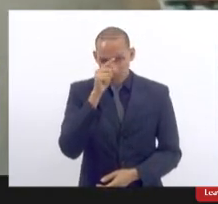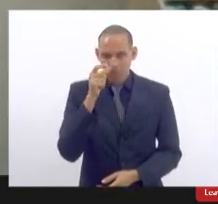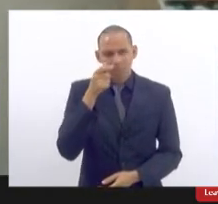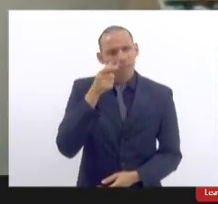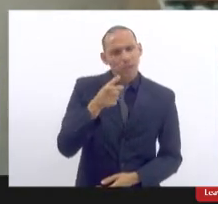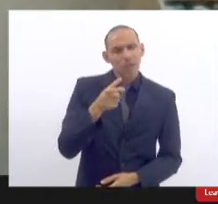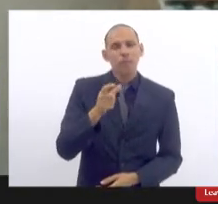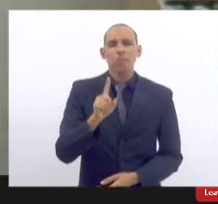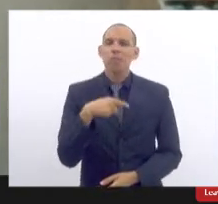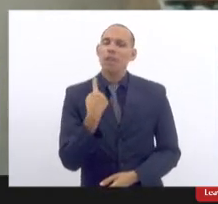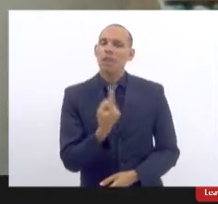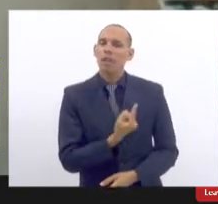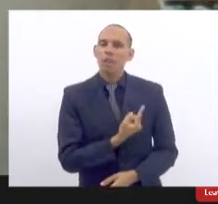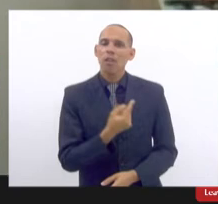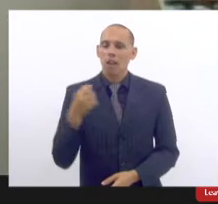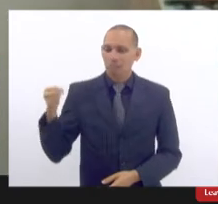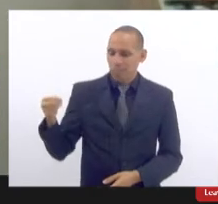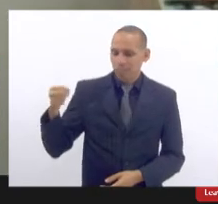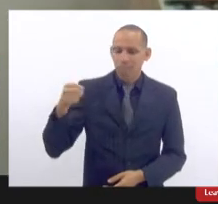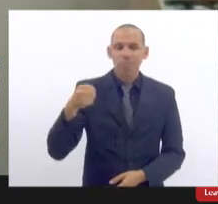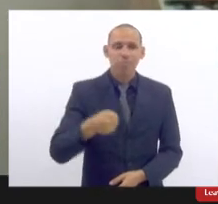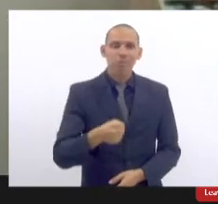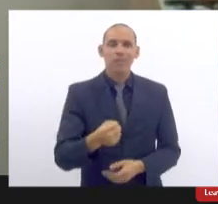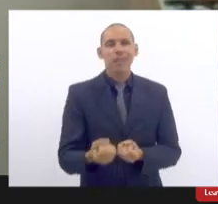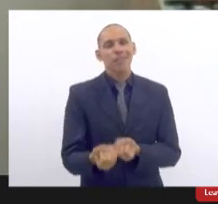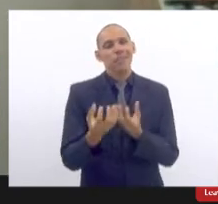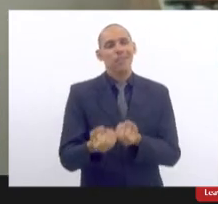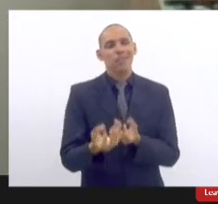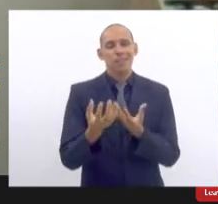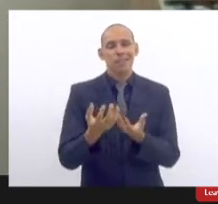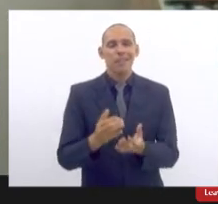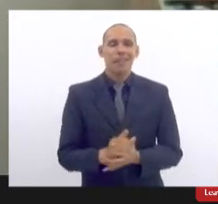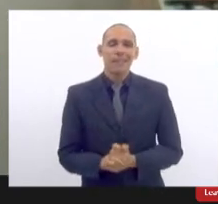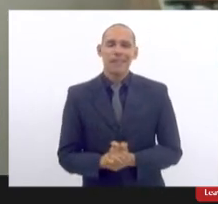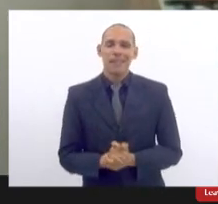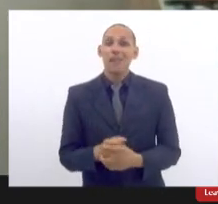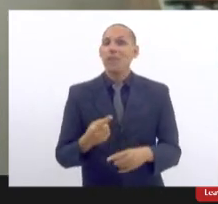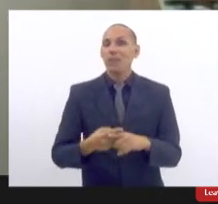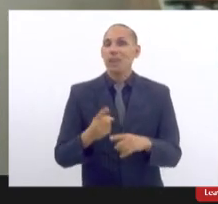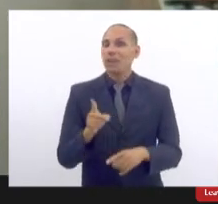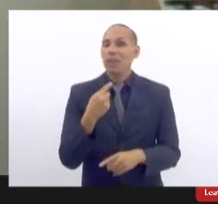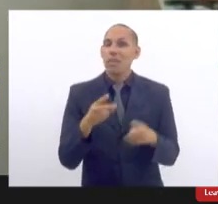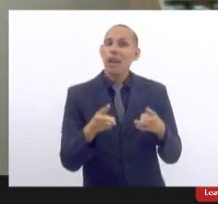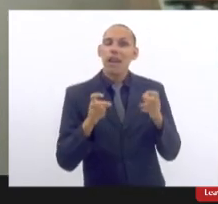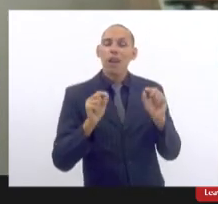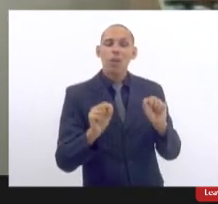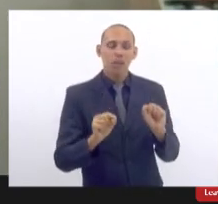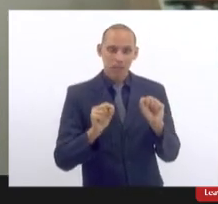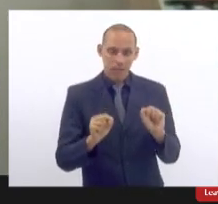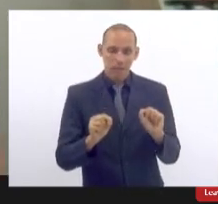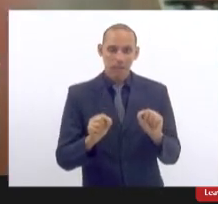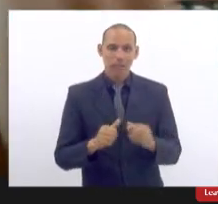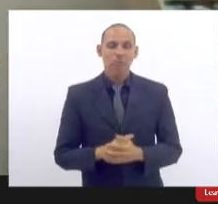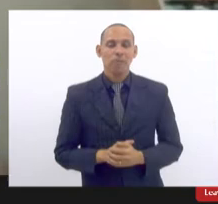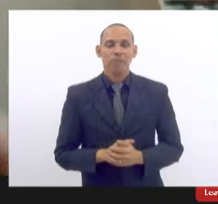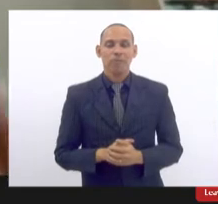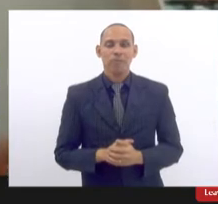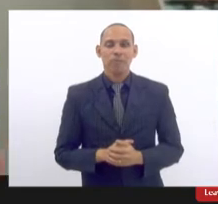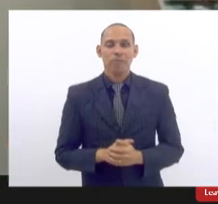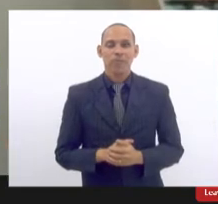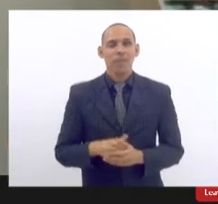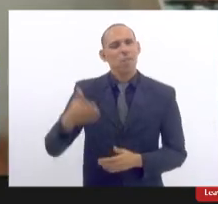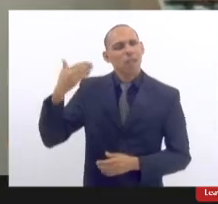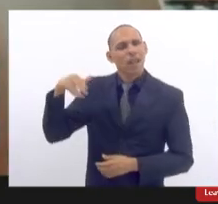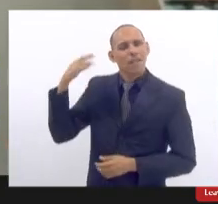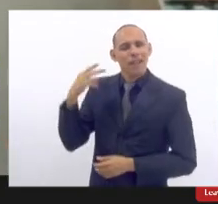a gente trazer essa informação para cá porque a gente vai vendo que se nos anos